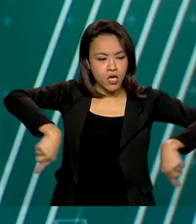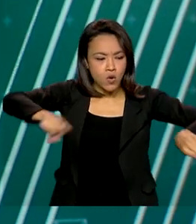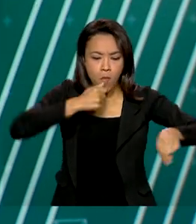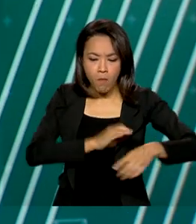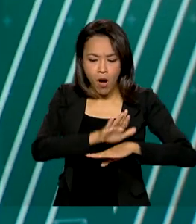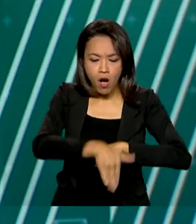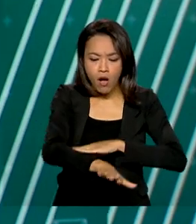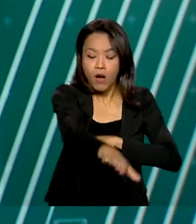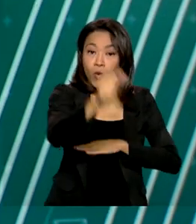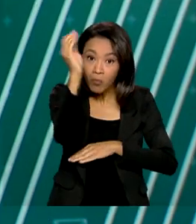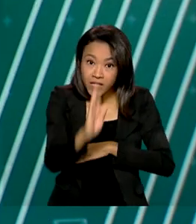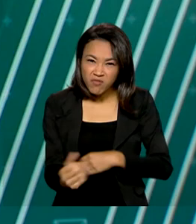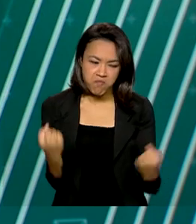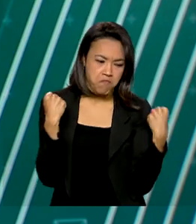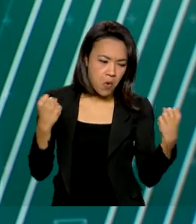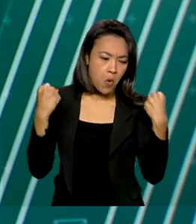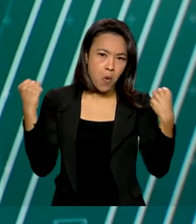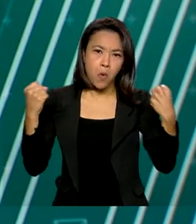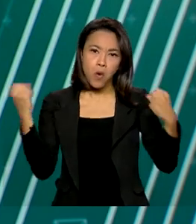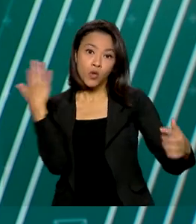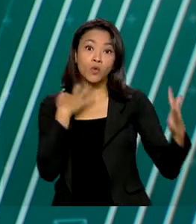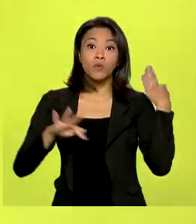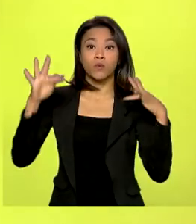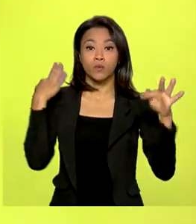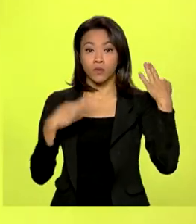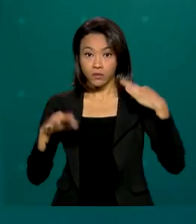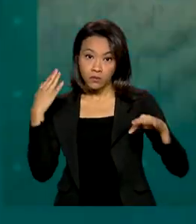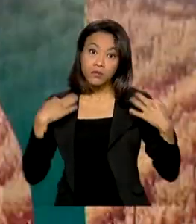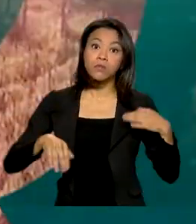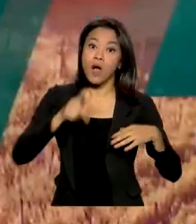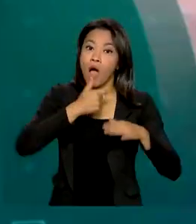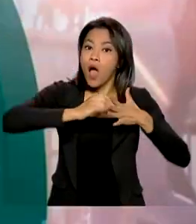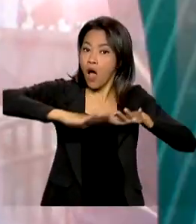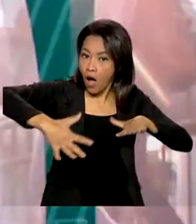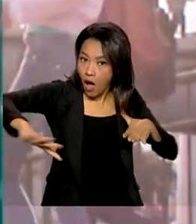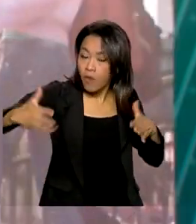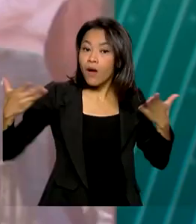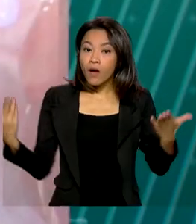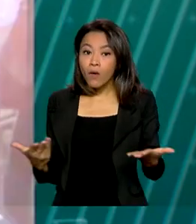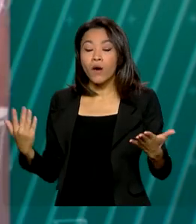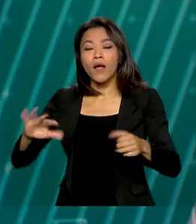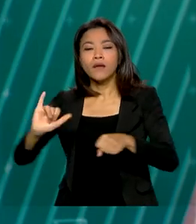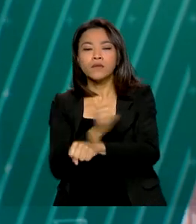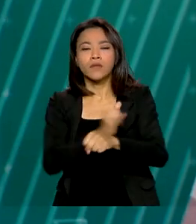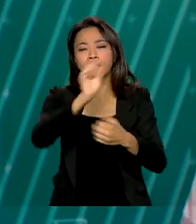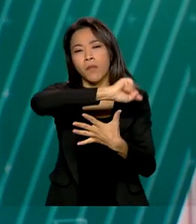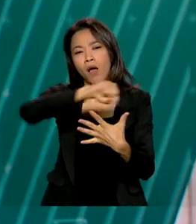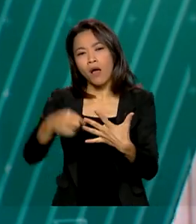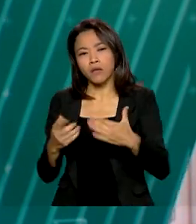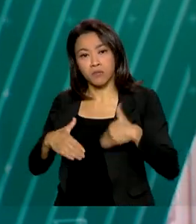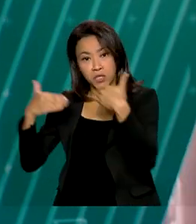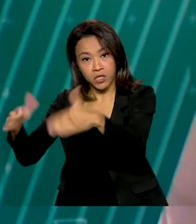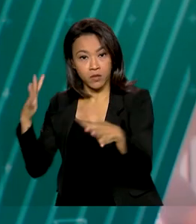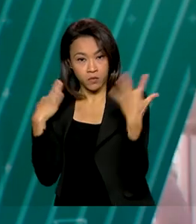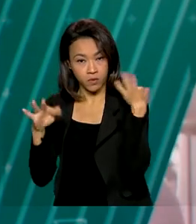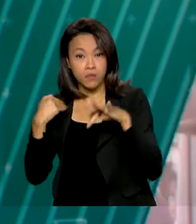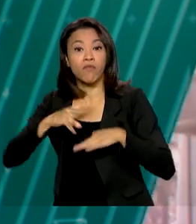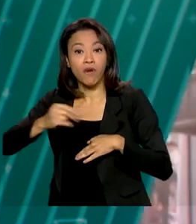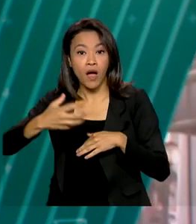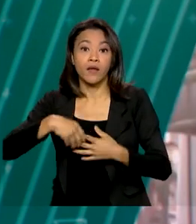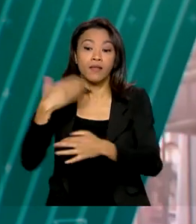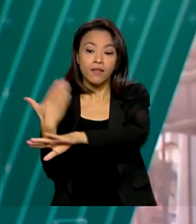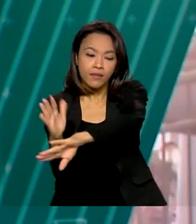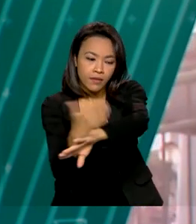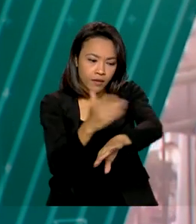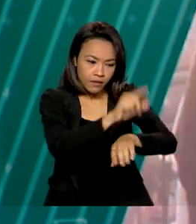turismo náutico. Agora, uma série de ações do Ministério do Turismo deve melhorar estruturas e capacitar profissionais para receber